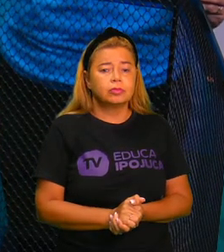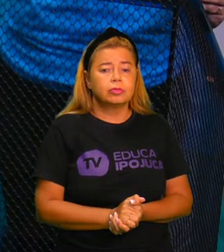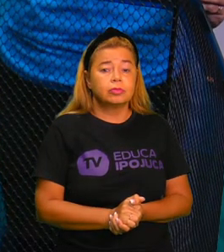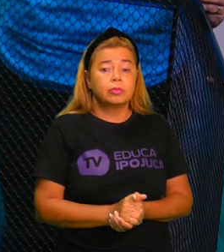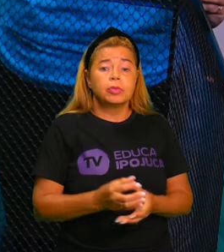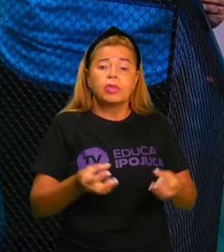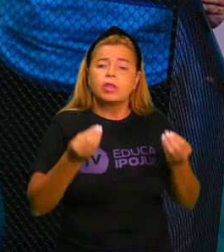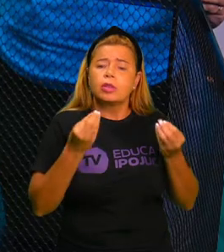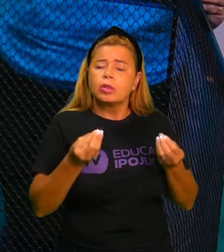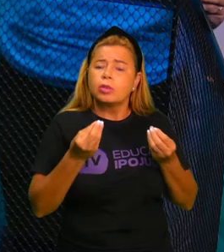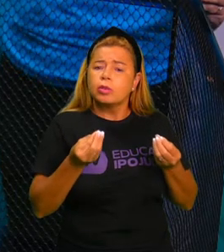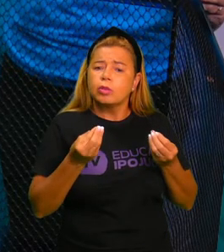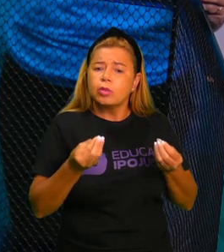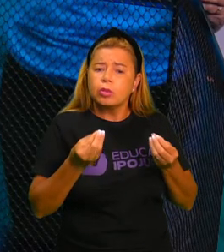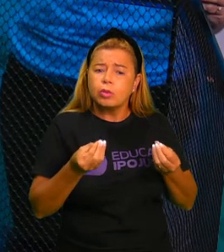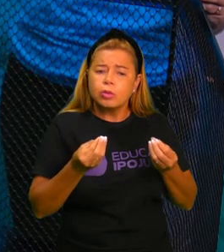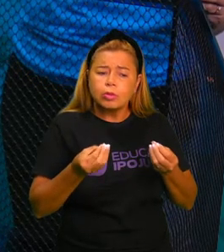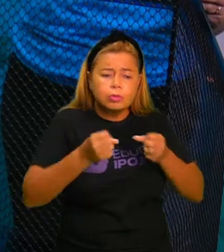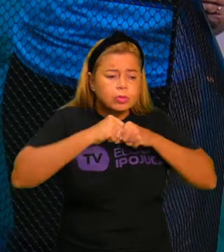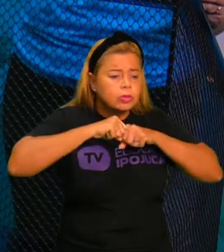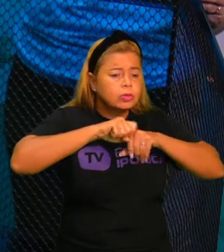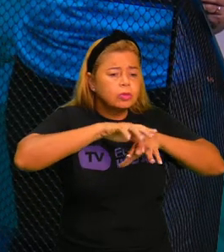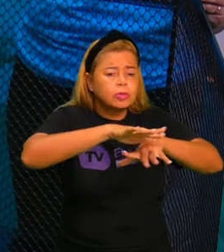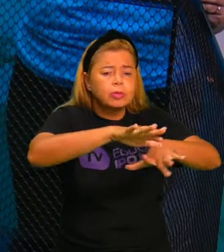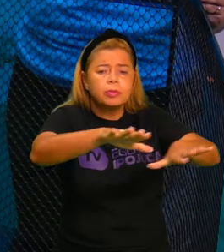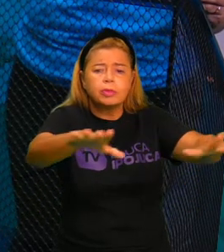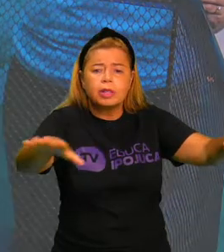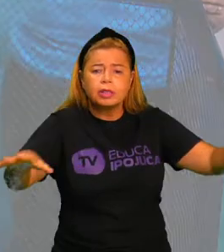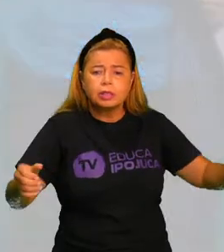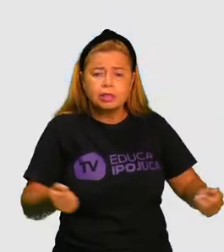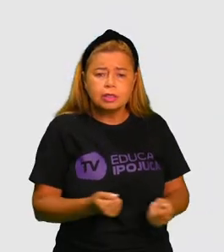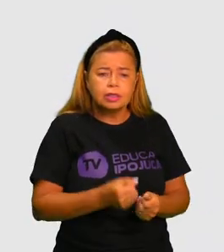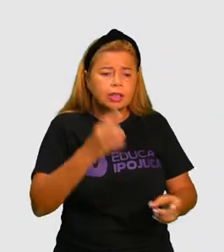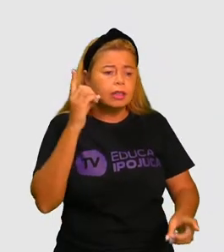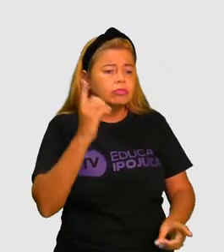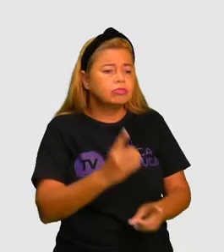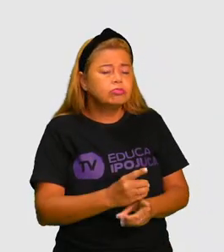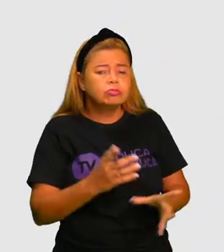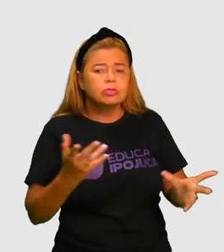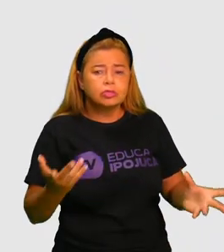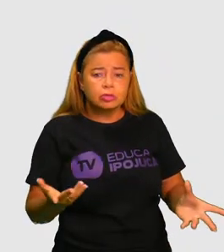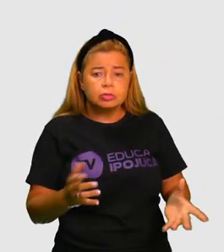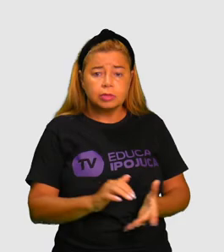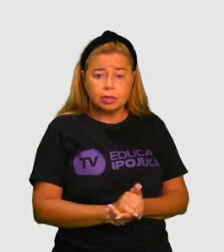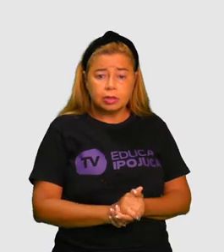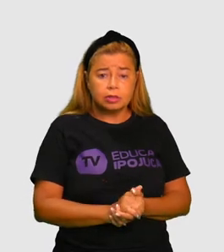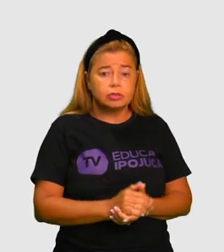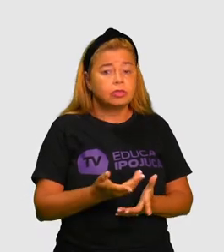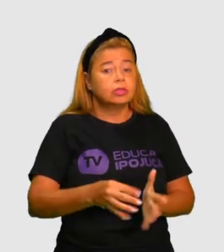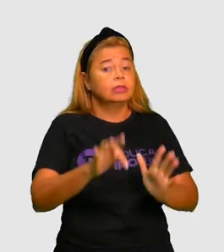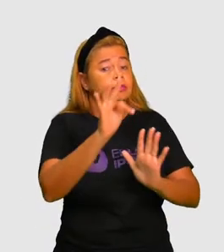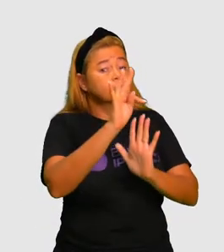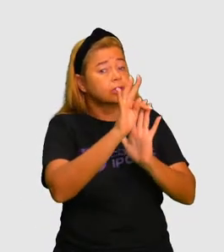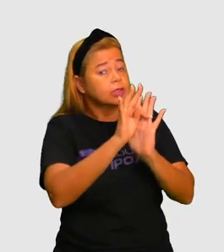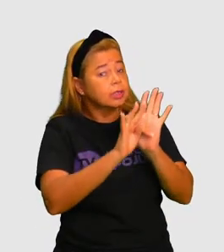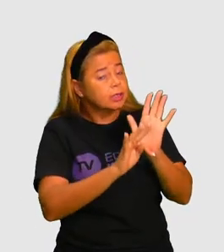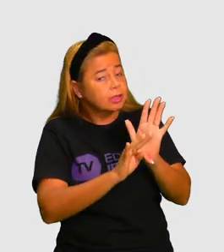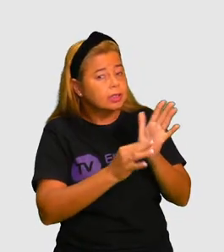descobertas podem ser compartilhadas conosco? Através de textos de divulgação